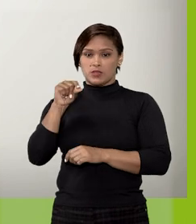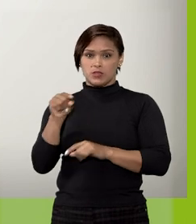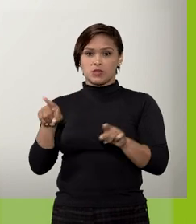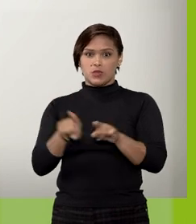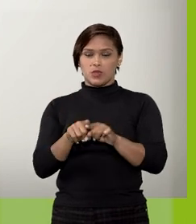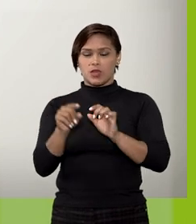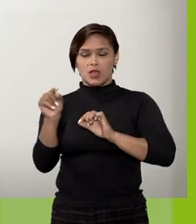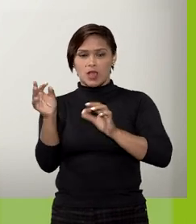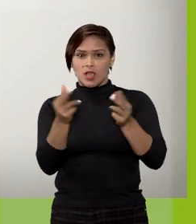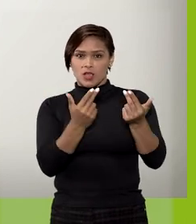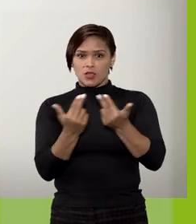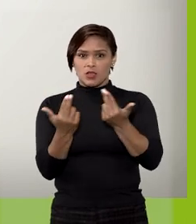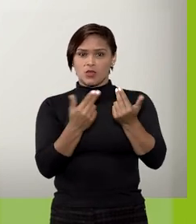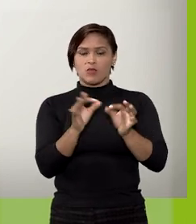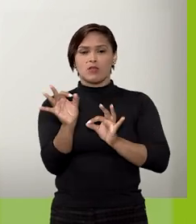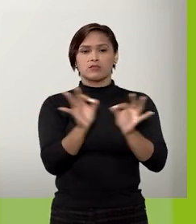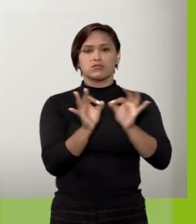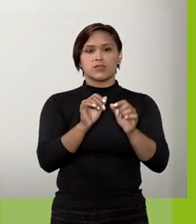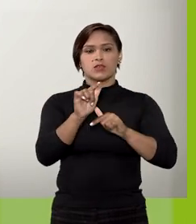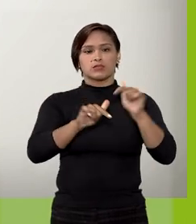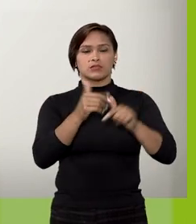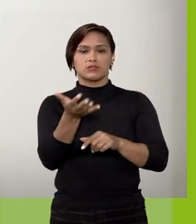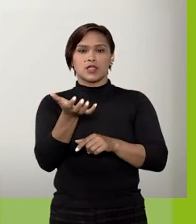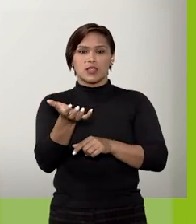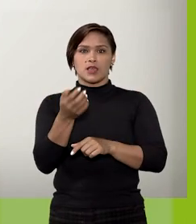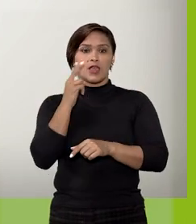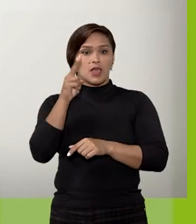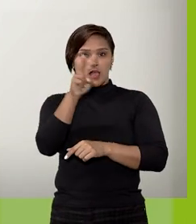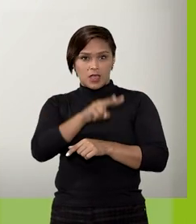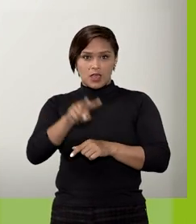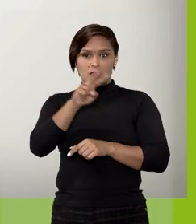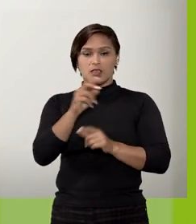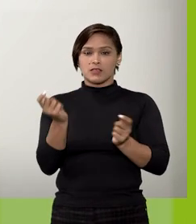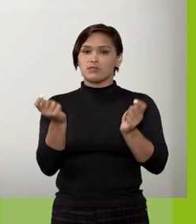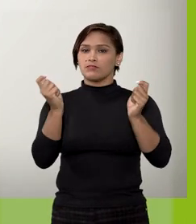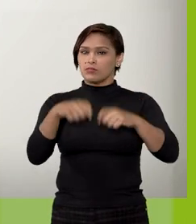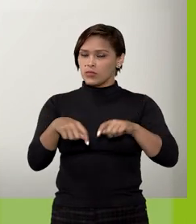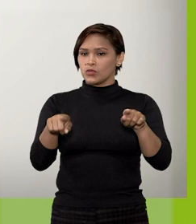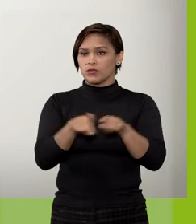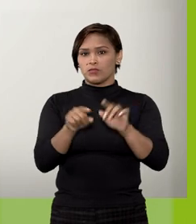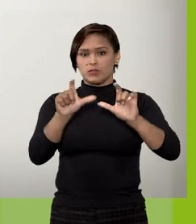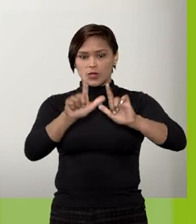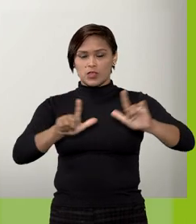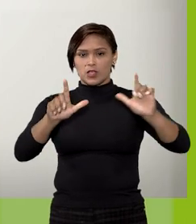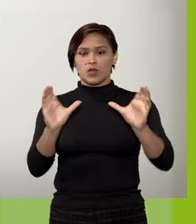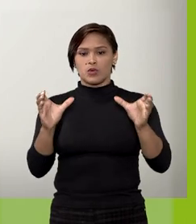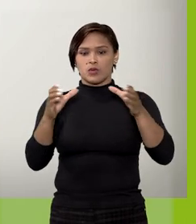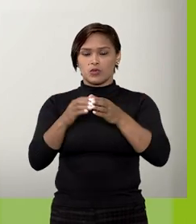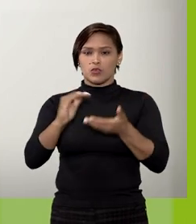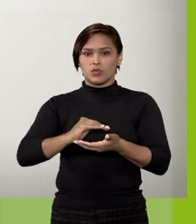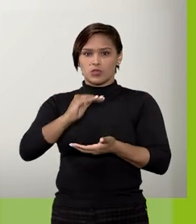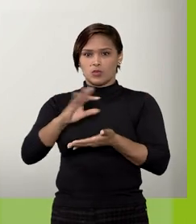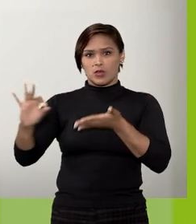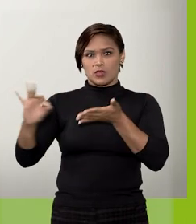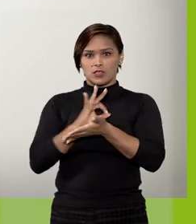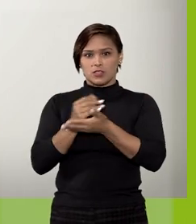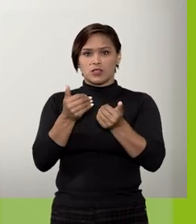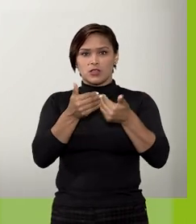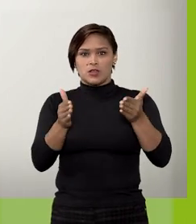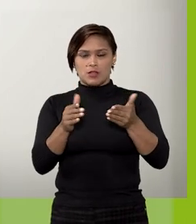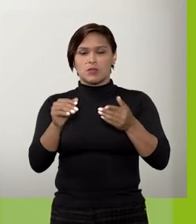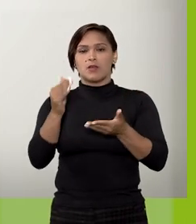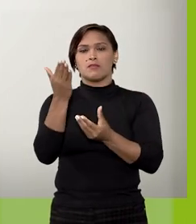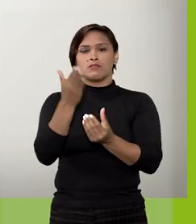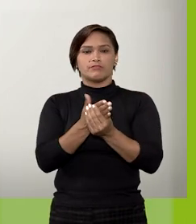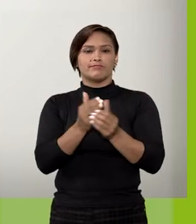Correspondente à funcionalidade desejada. Este recurso está disponível para os campos grupos de blocos de assinatura abertos,